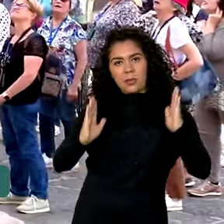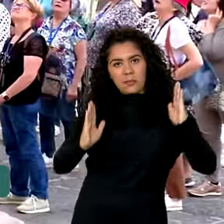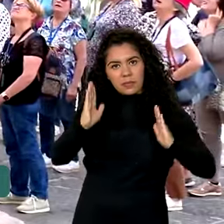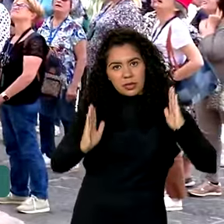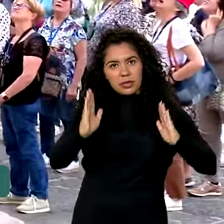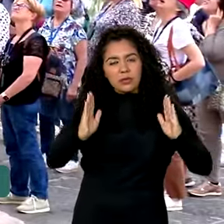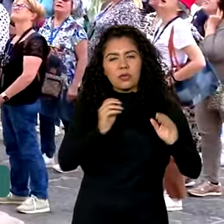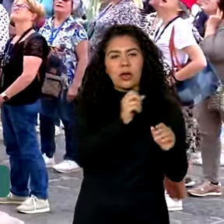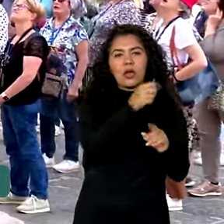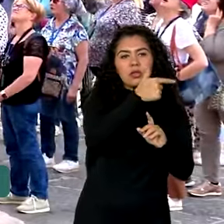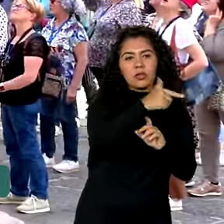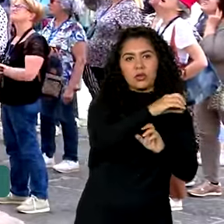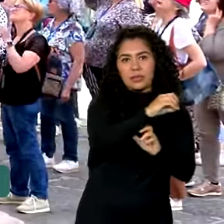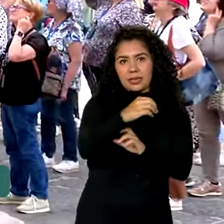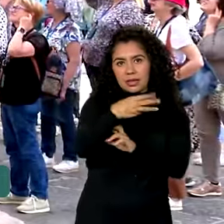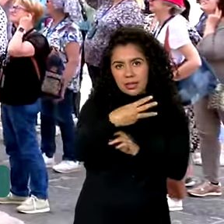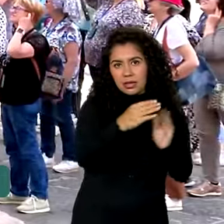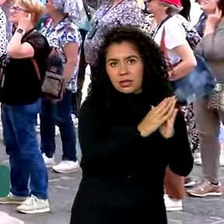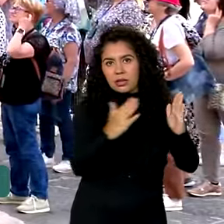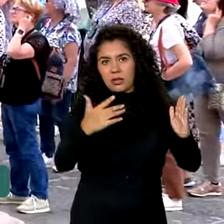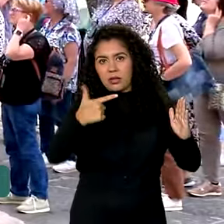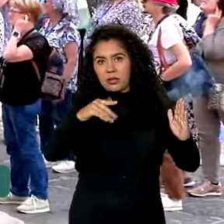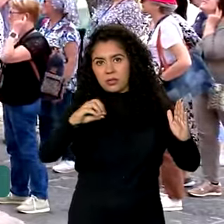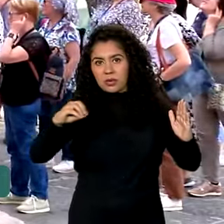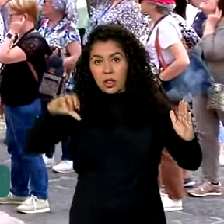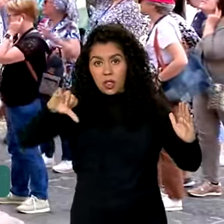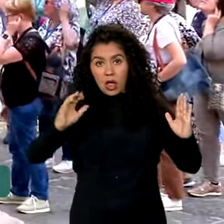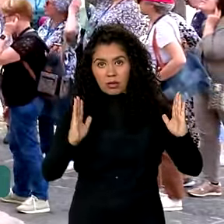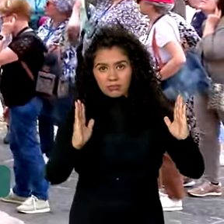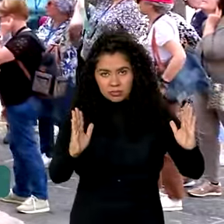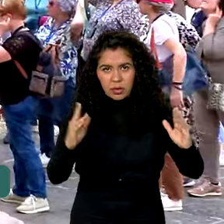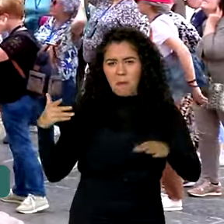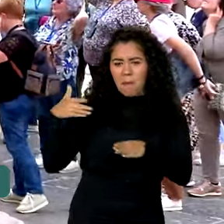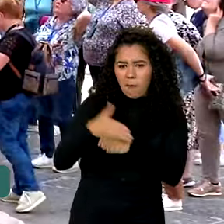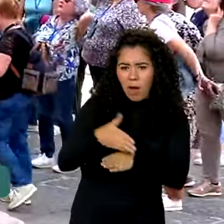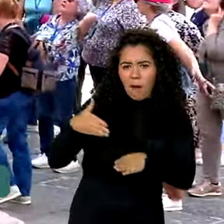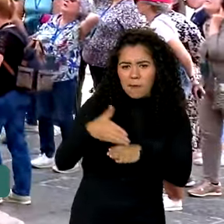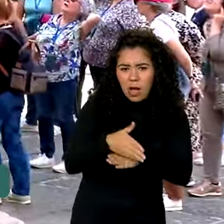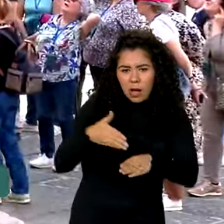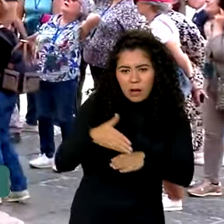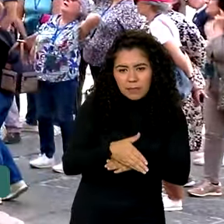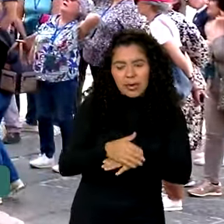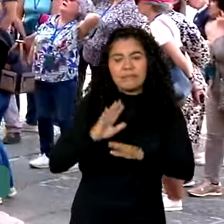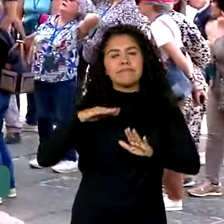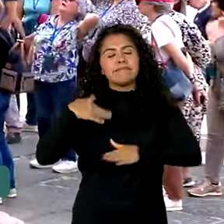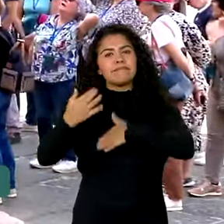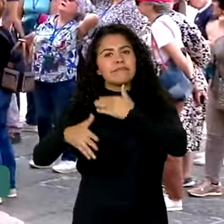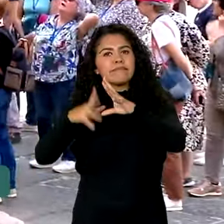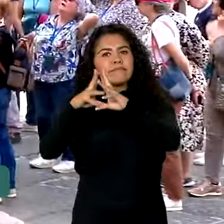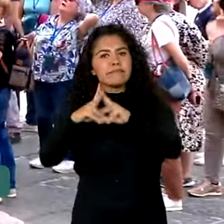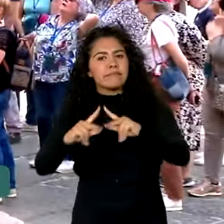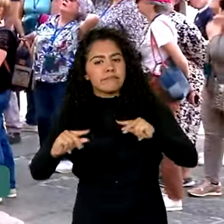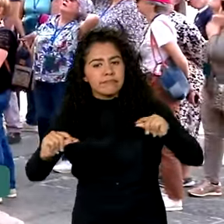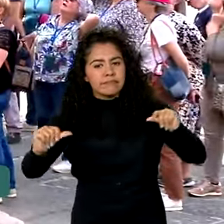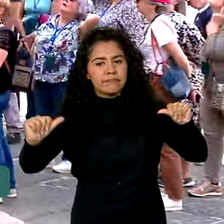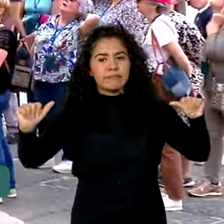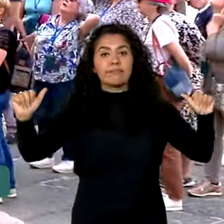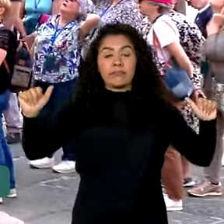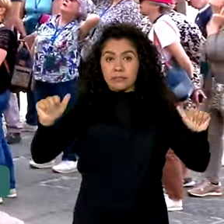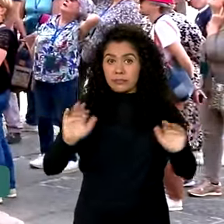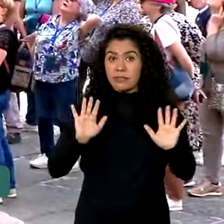os anos de 2003 e 2009. Desde então, o Brasil não comparecia a um encontro do grupo.